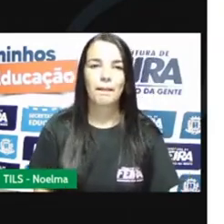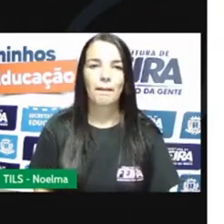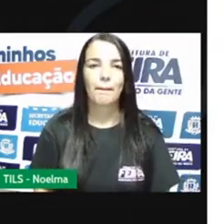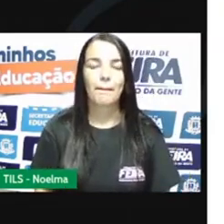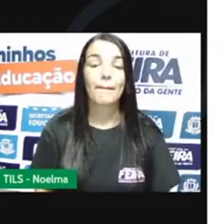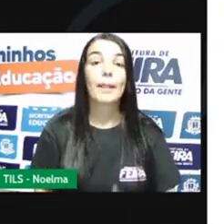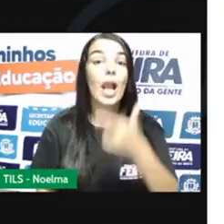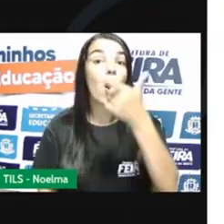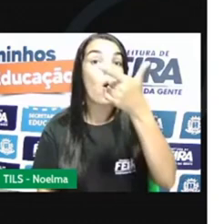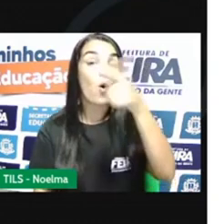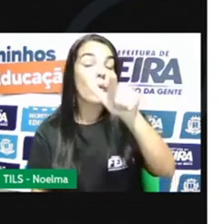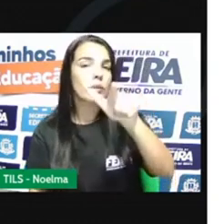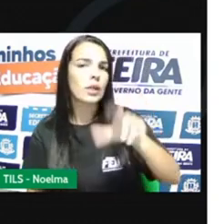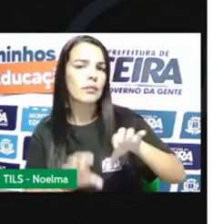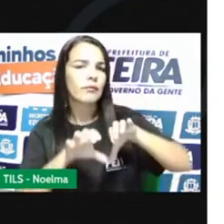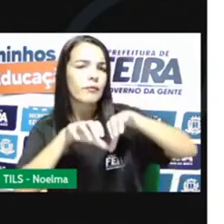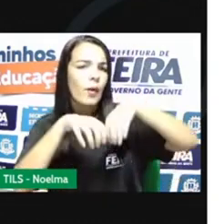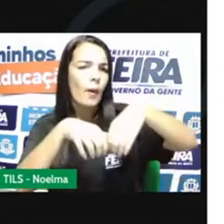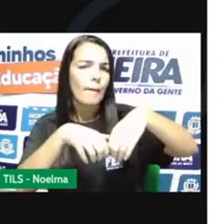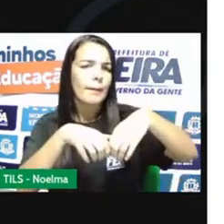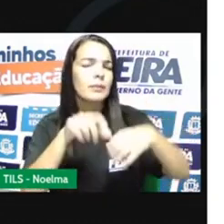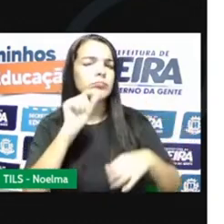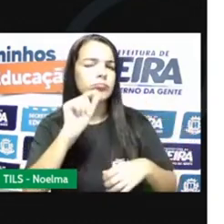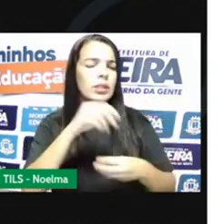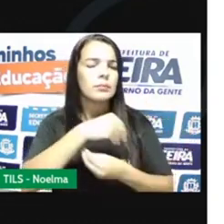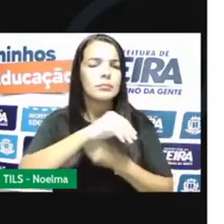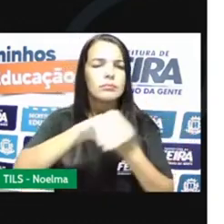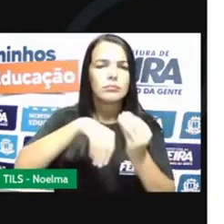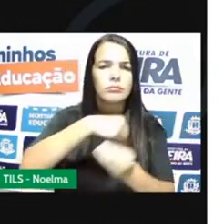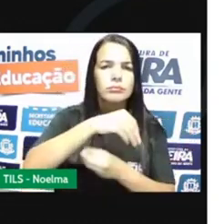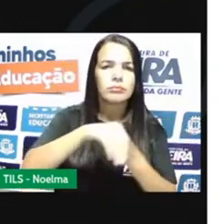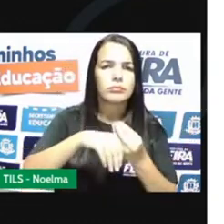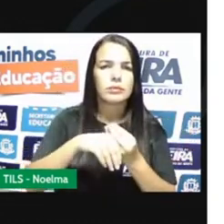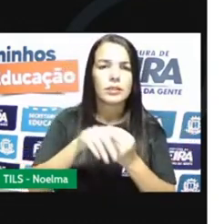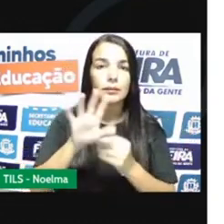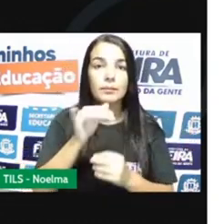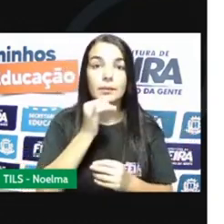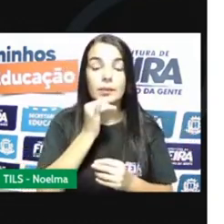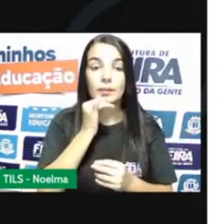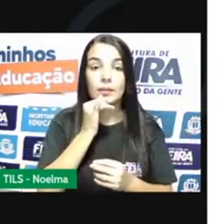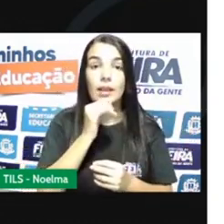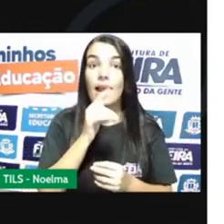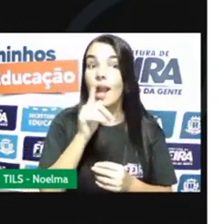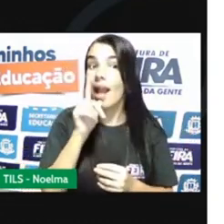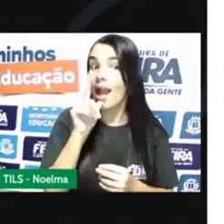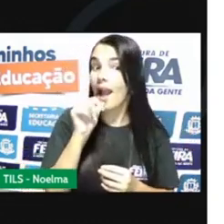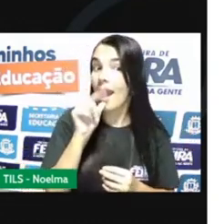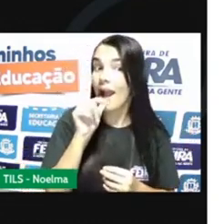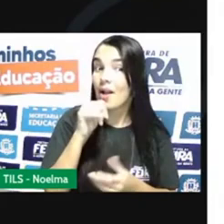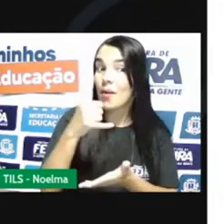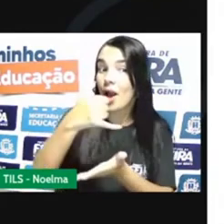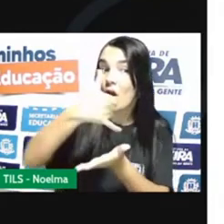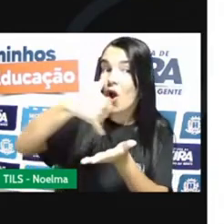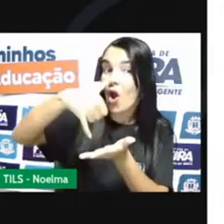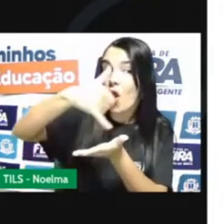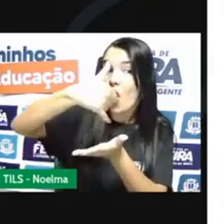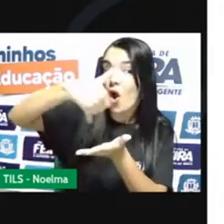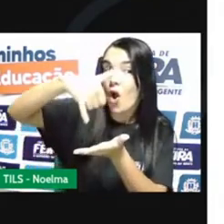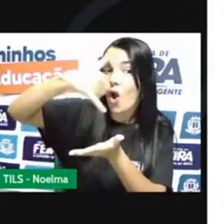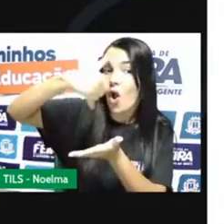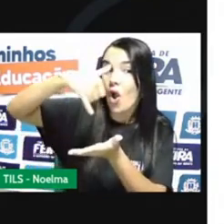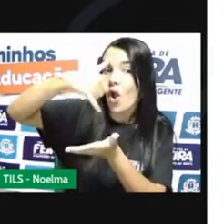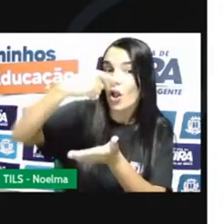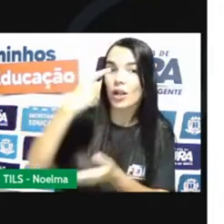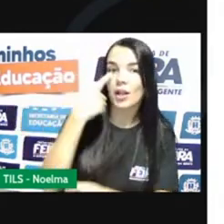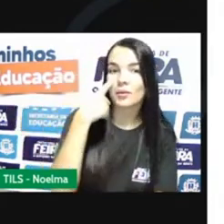Outro tipo também de mistura heterogênea é quando você pega a água e o óleo. Olha que legal. A